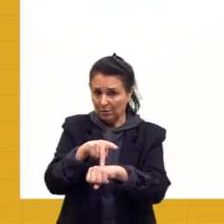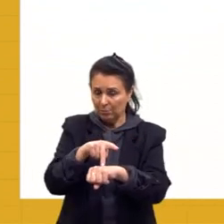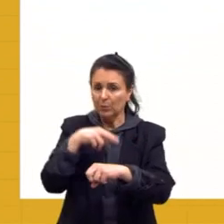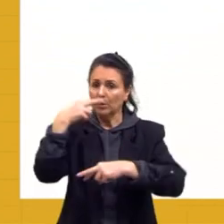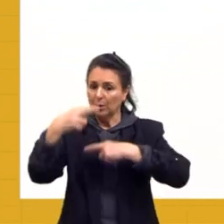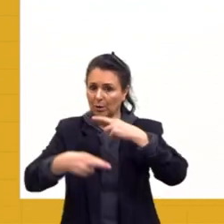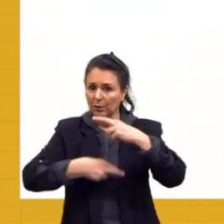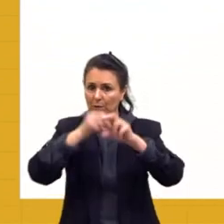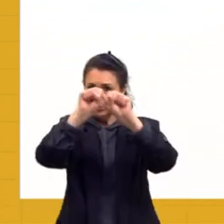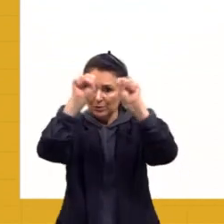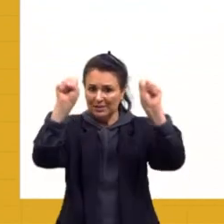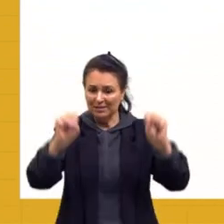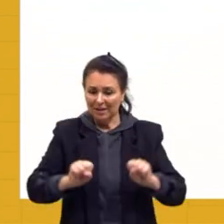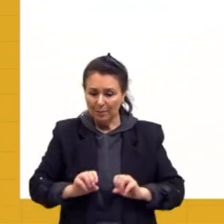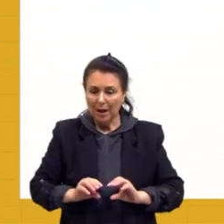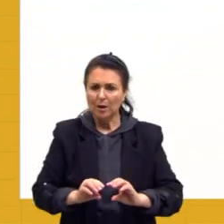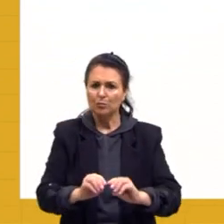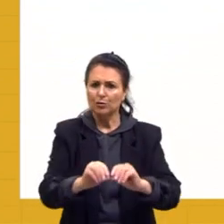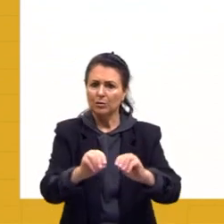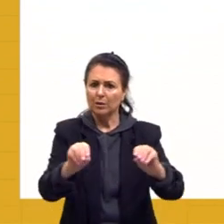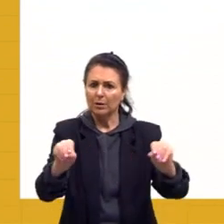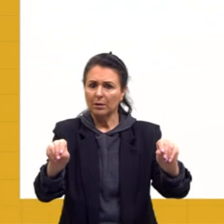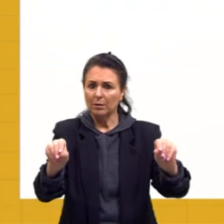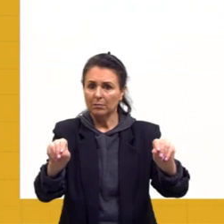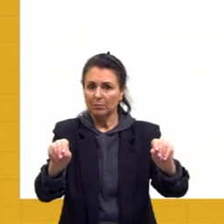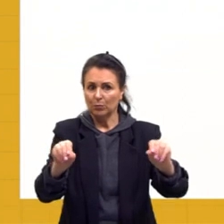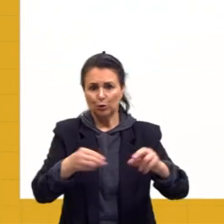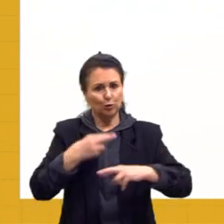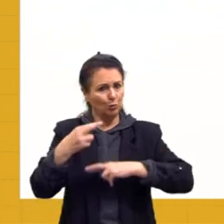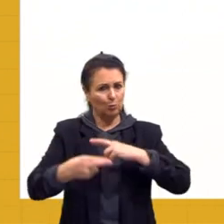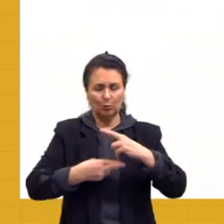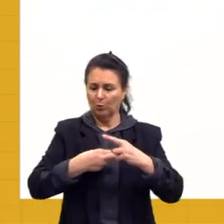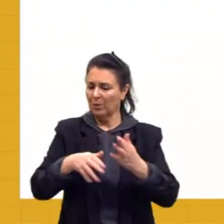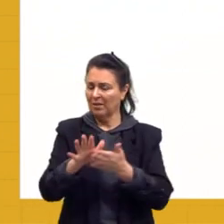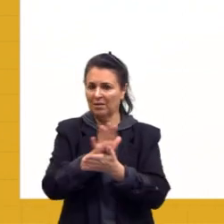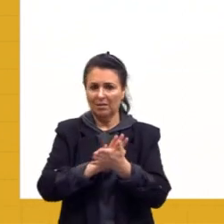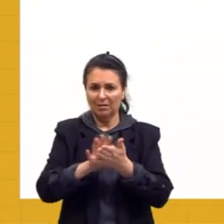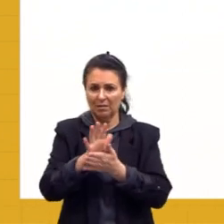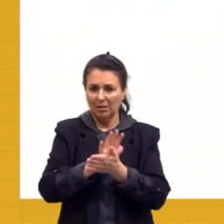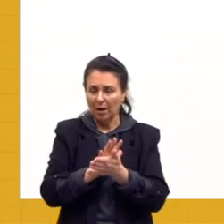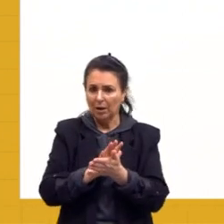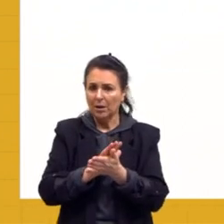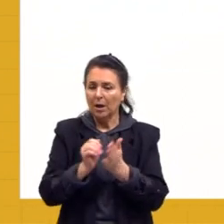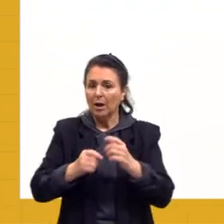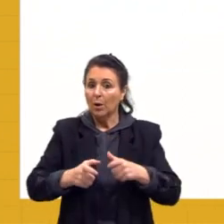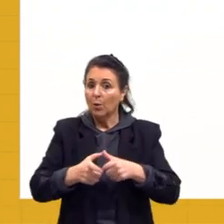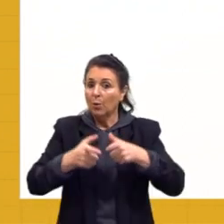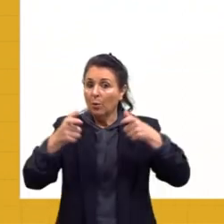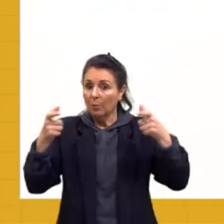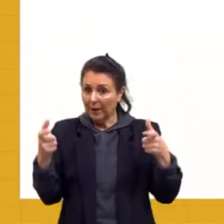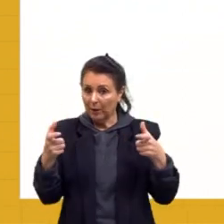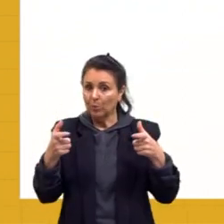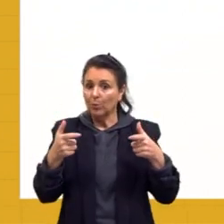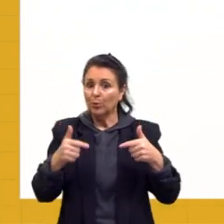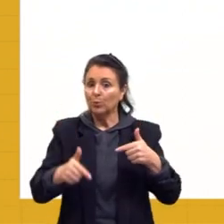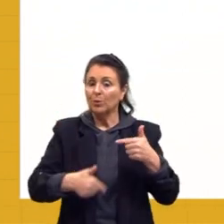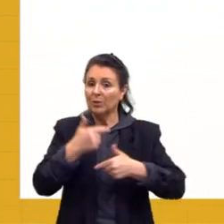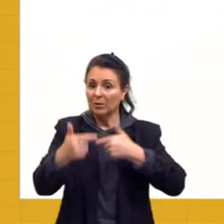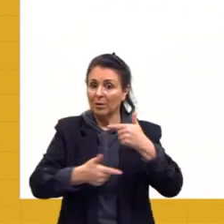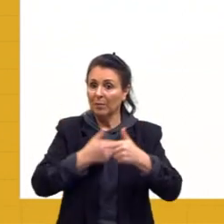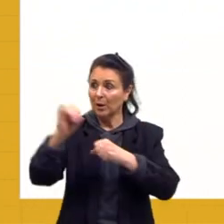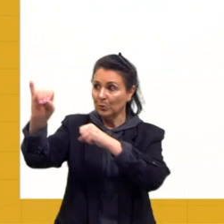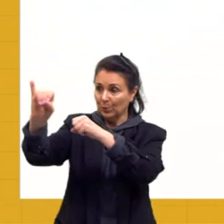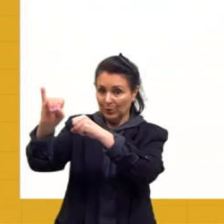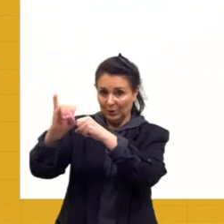Reformulação do sistema fundiário? Menos ainda, ele não reformulou aquela questão. Incremento da mão de obra imigrante? Já tinha sido,